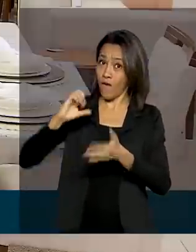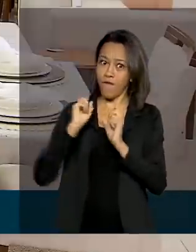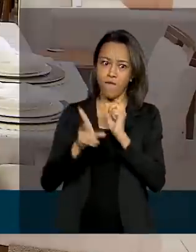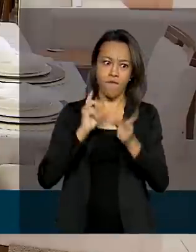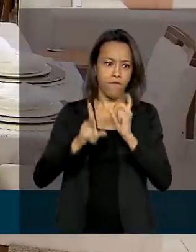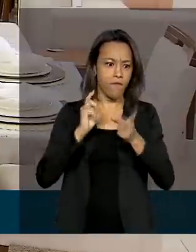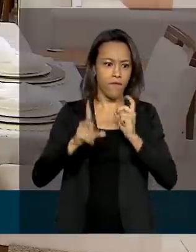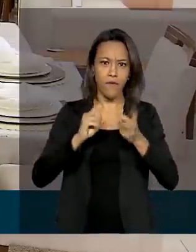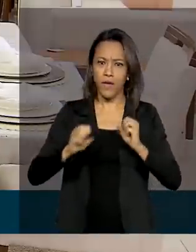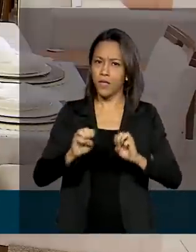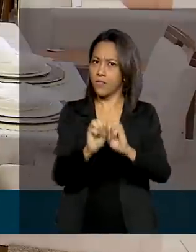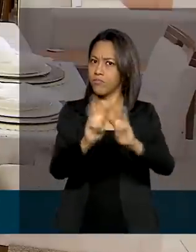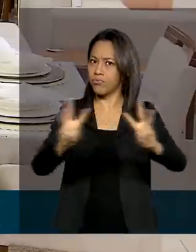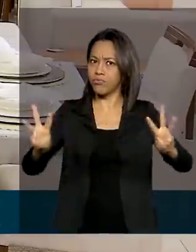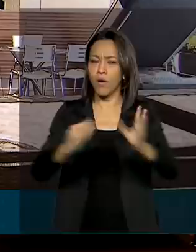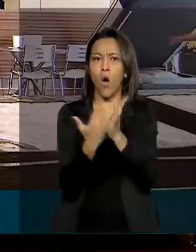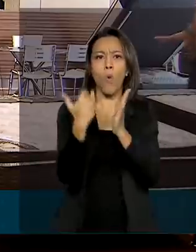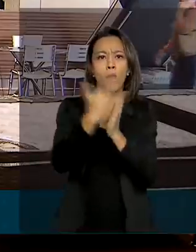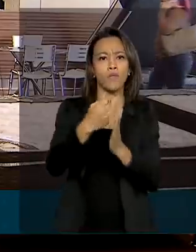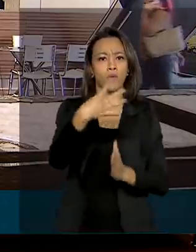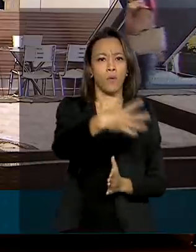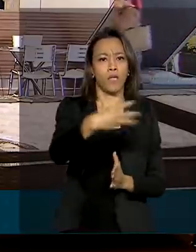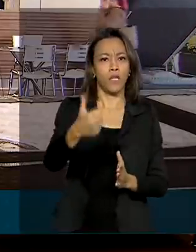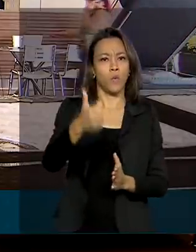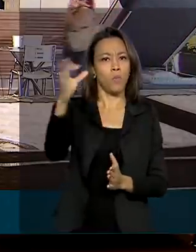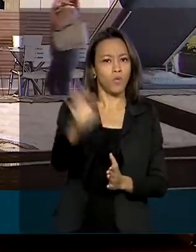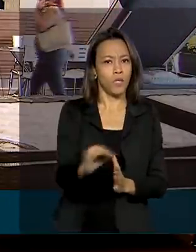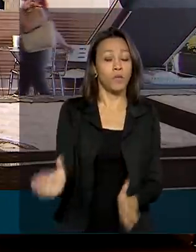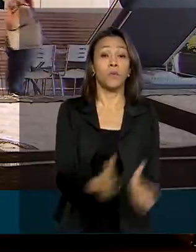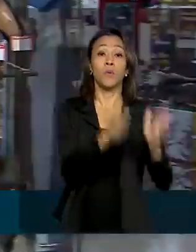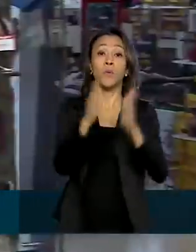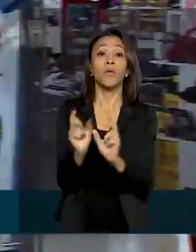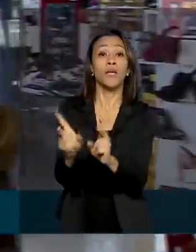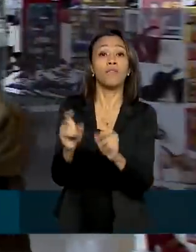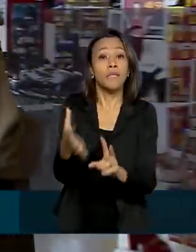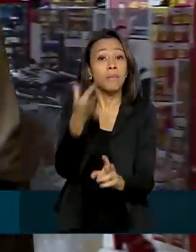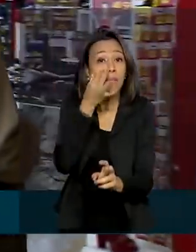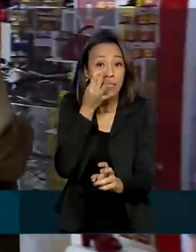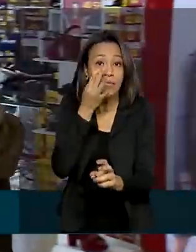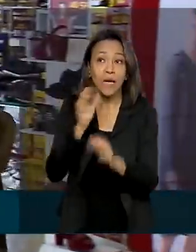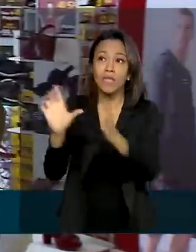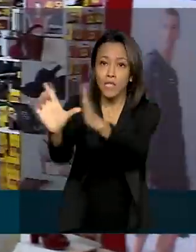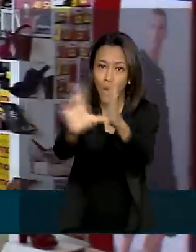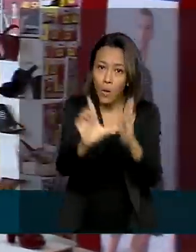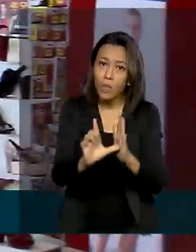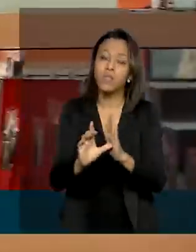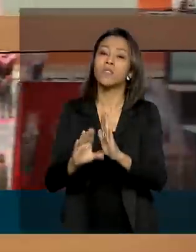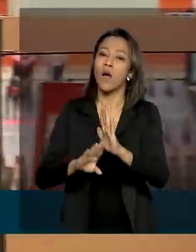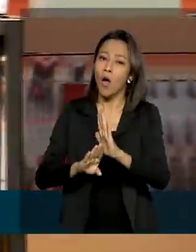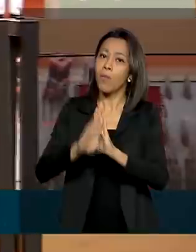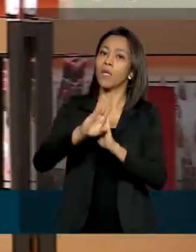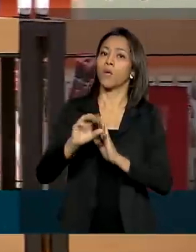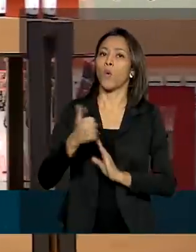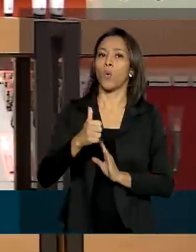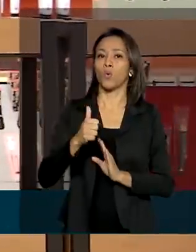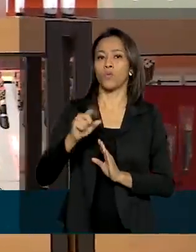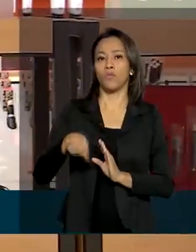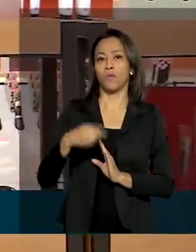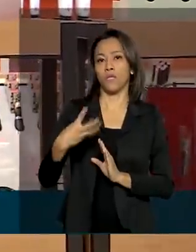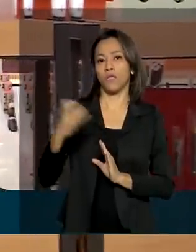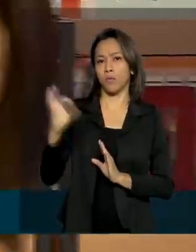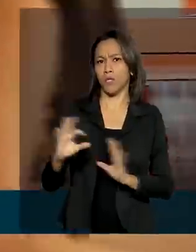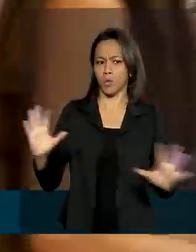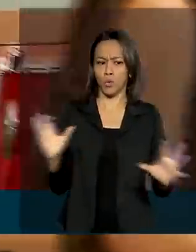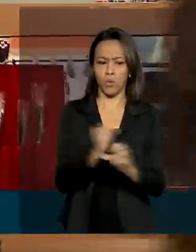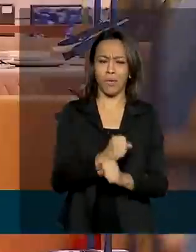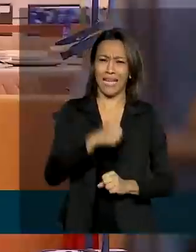tiveram um aumento de 41% e as vendas presenciais cresceram 11,3%. Um total de 14